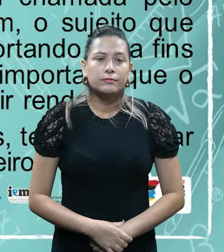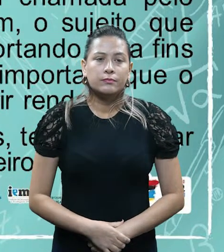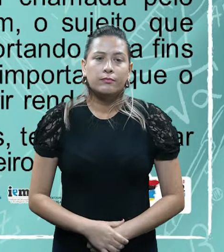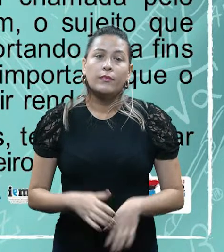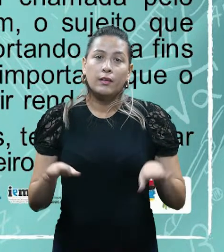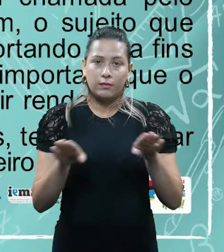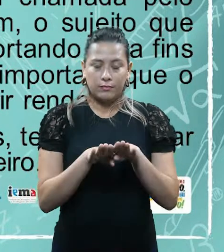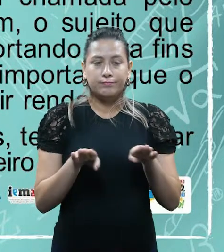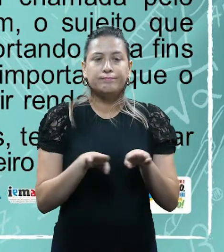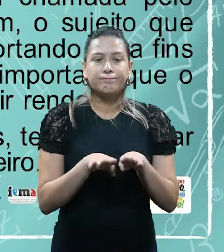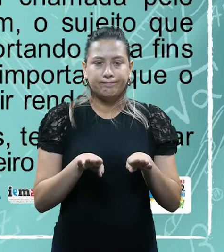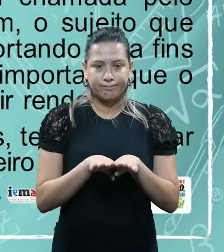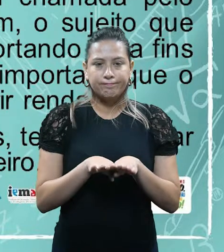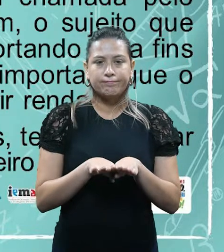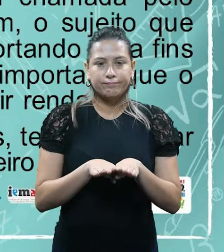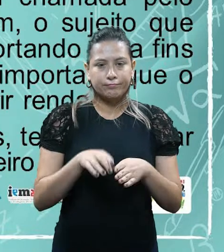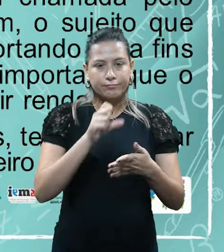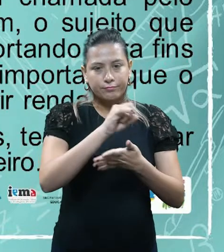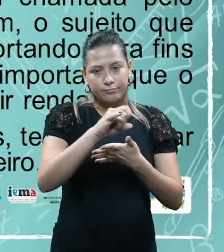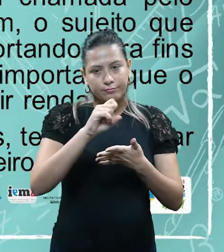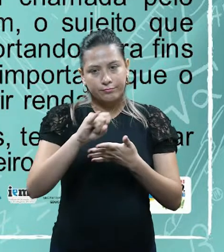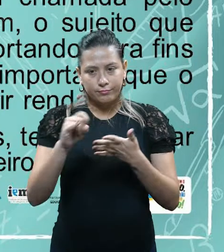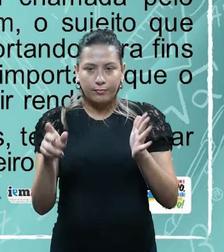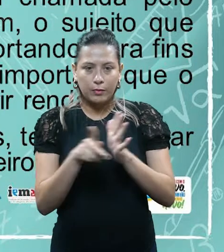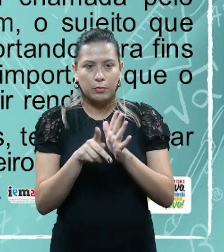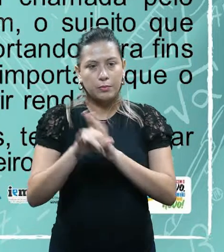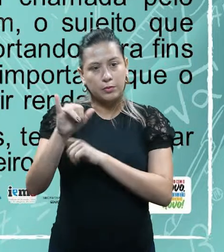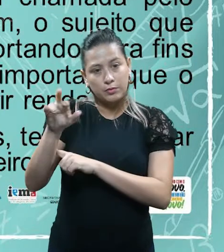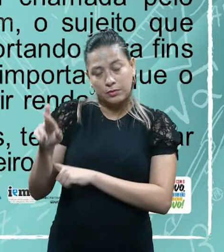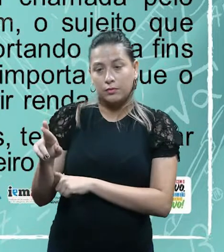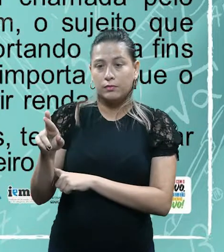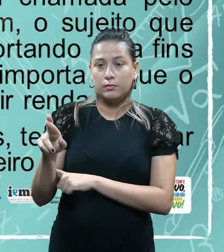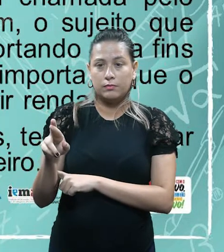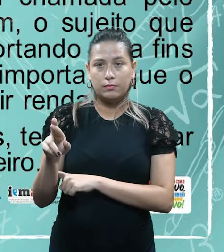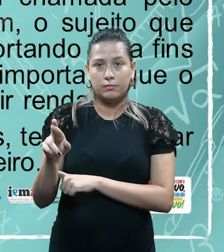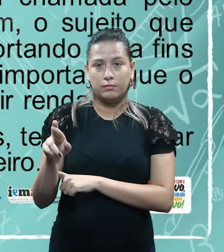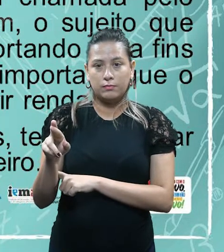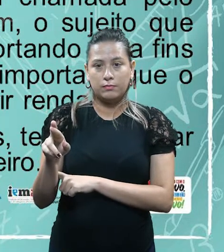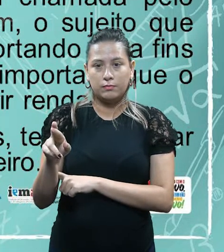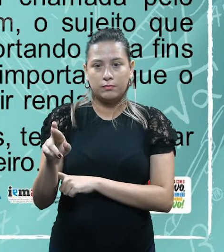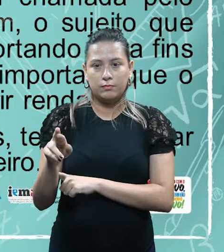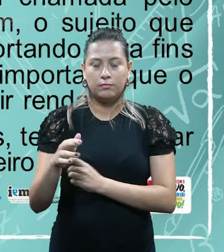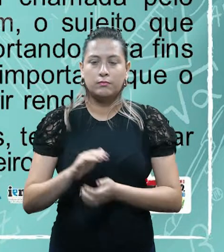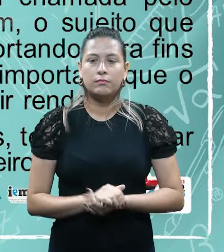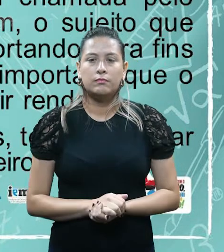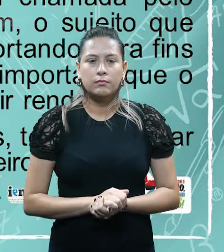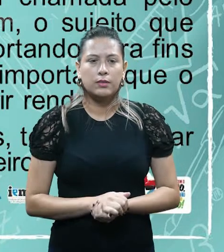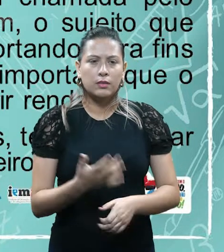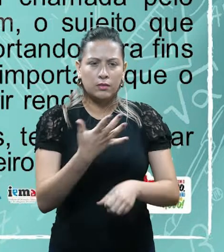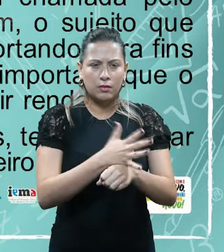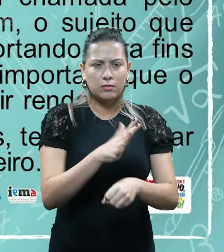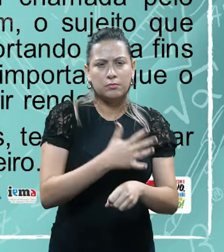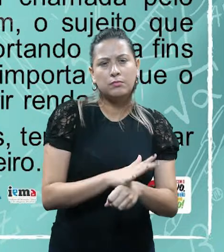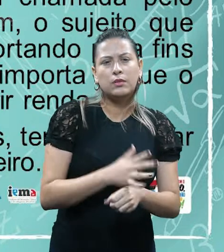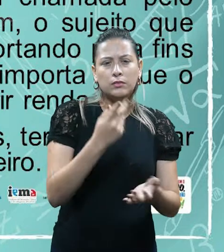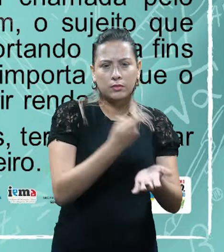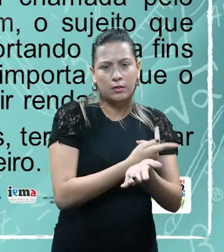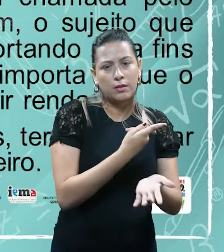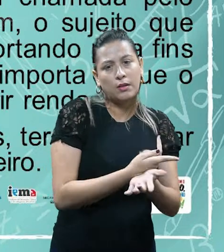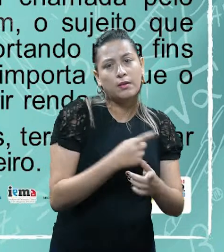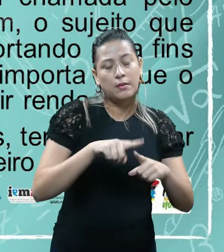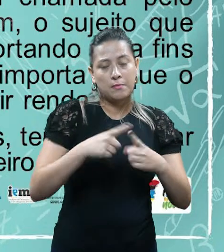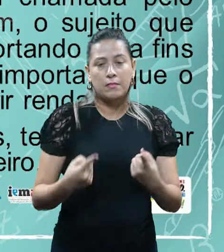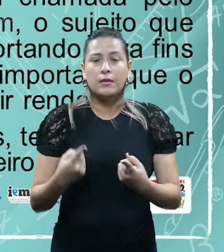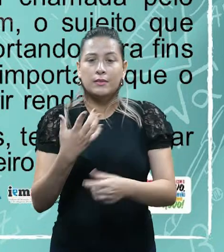que, embora a hipóteses de incidência tributária não se refira às ações ilícitas, os frutos de uma atividade ilícitas, elas podem